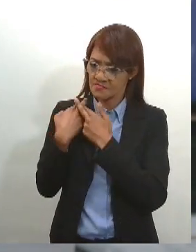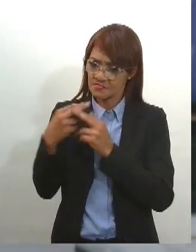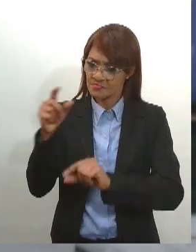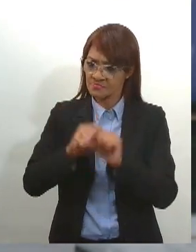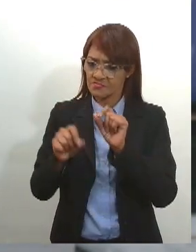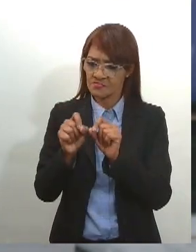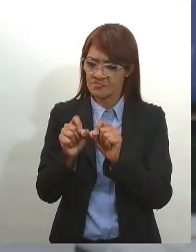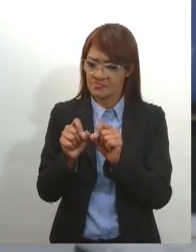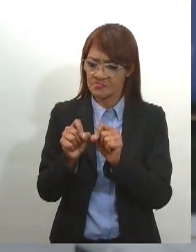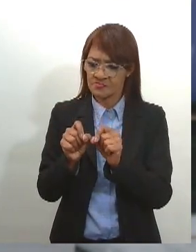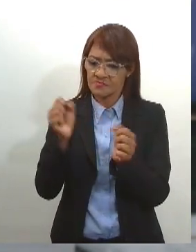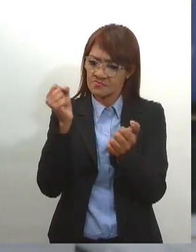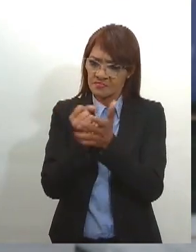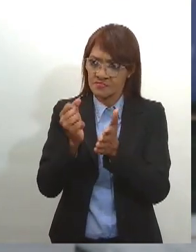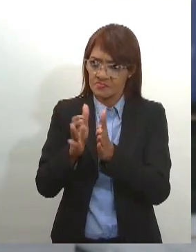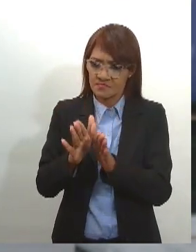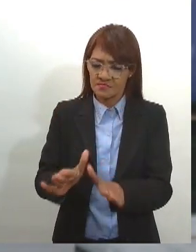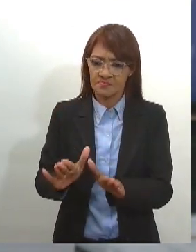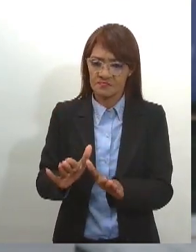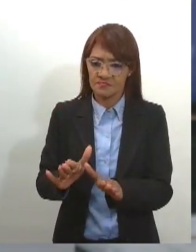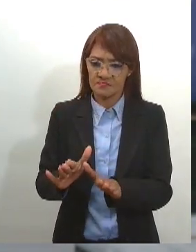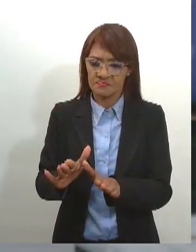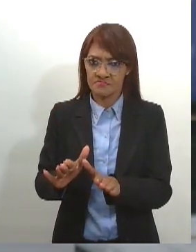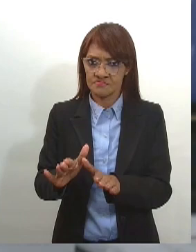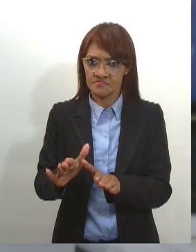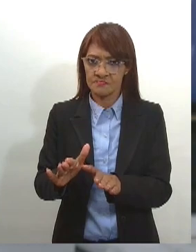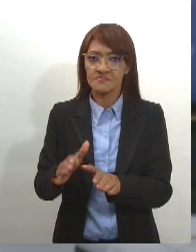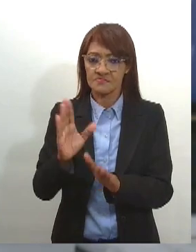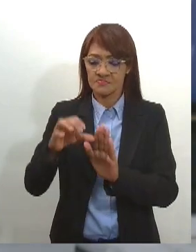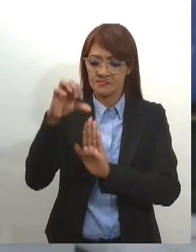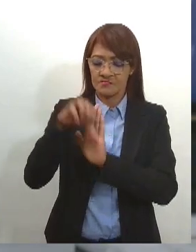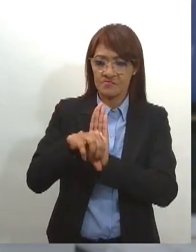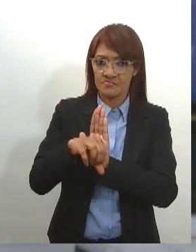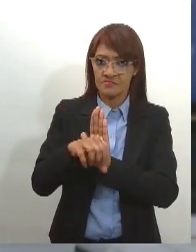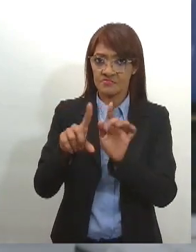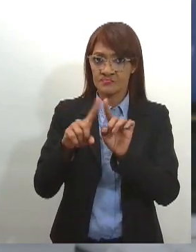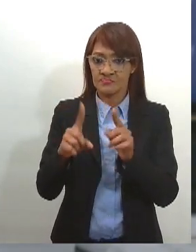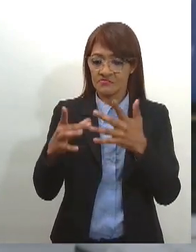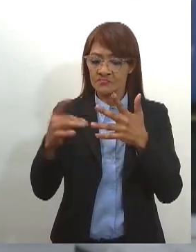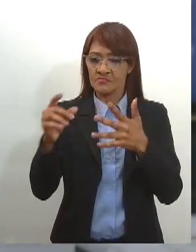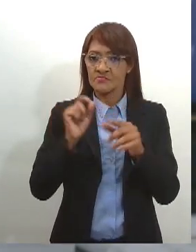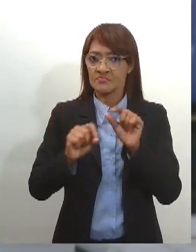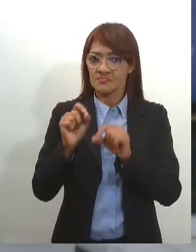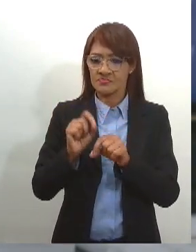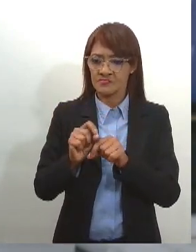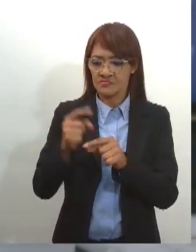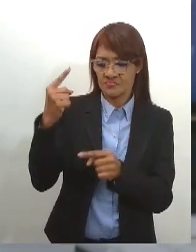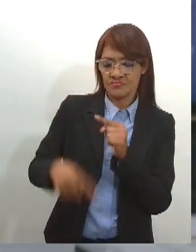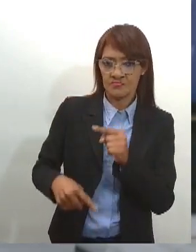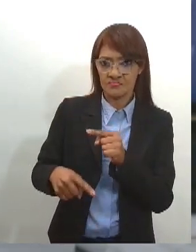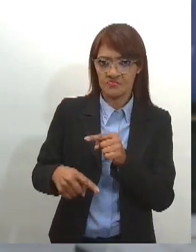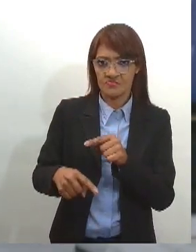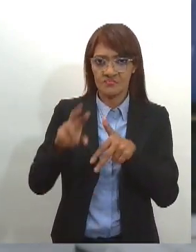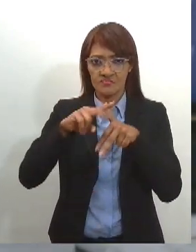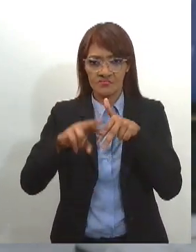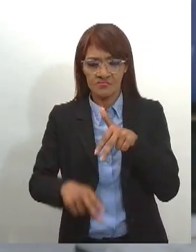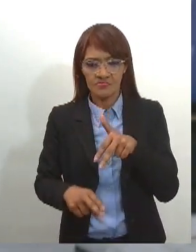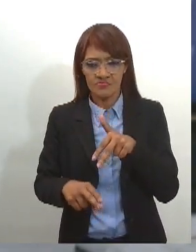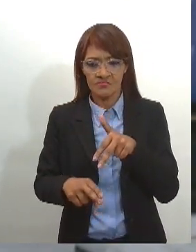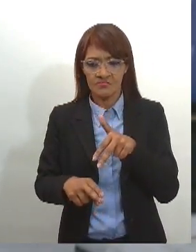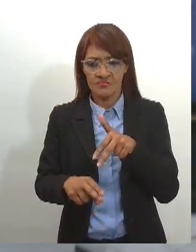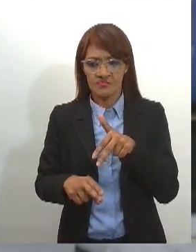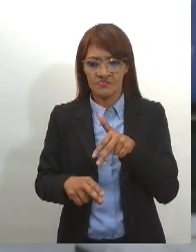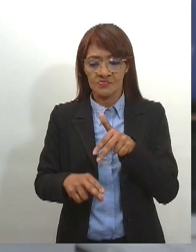crime de gênero. É importante frisar que o combate à violência de gênero não é caso de polícia apenas, como muitas pessoas